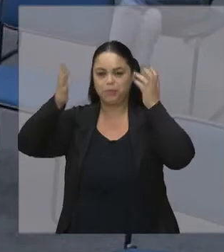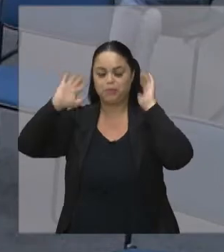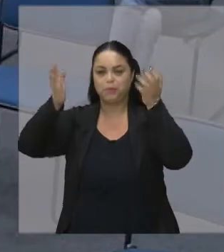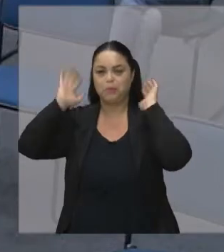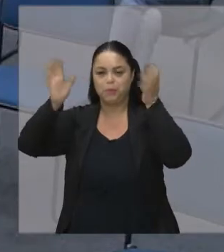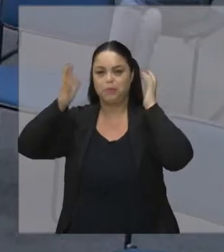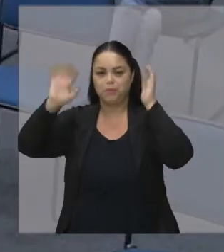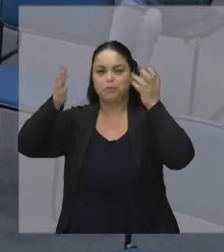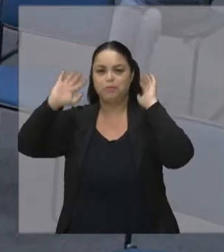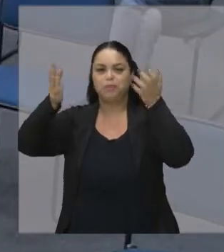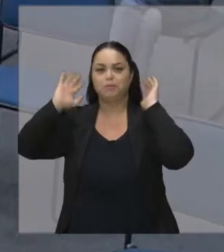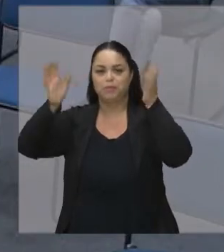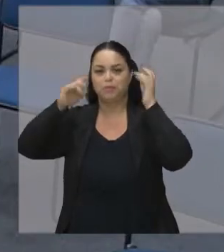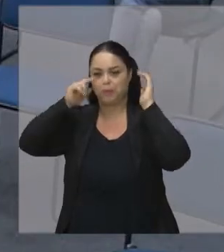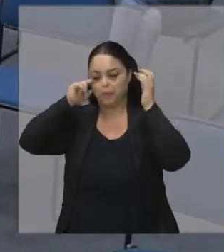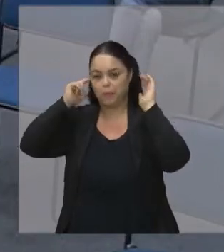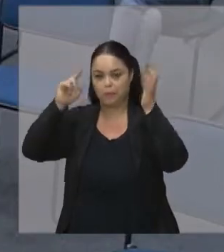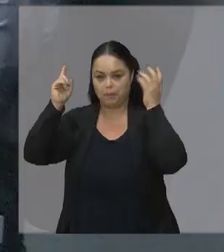Aplausos